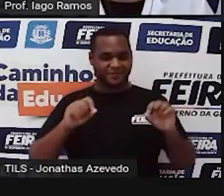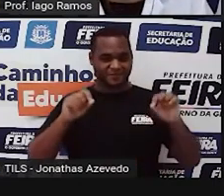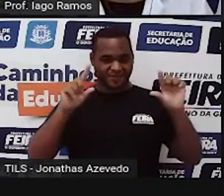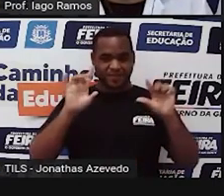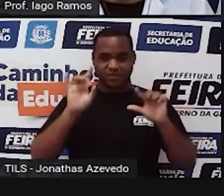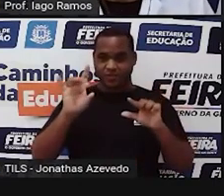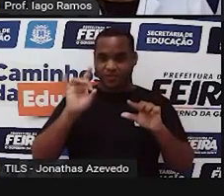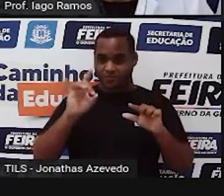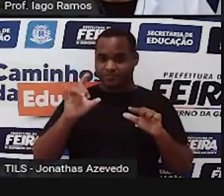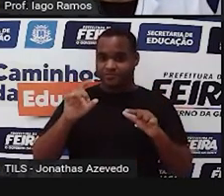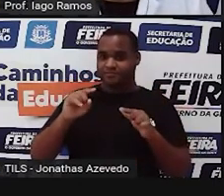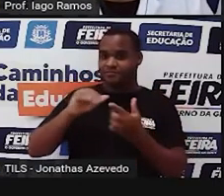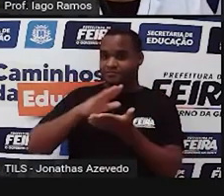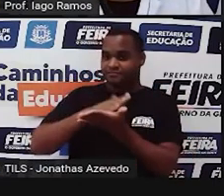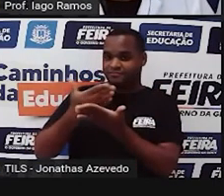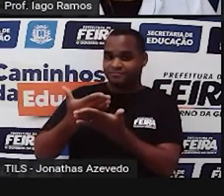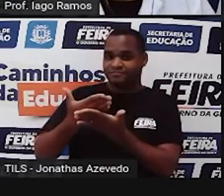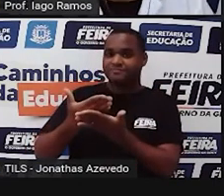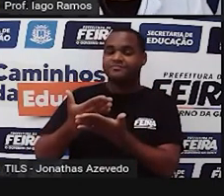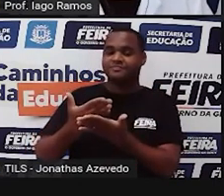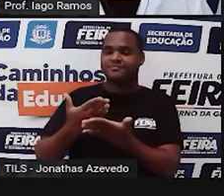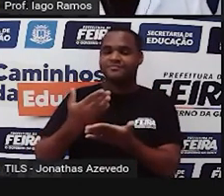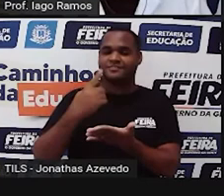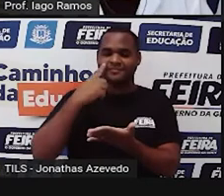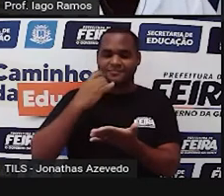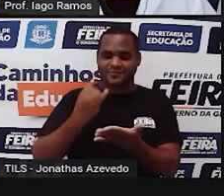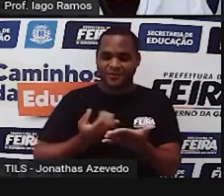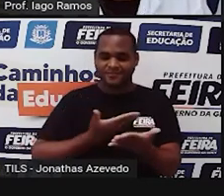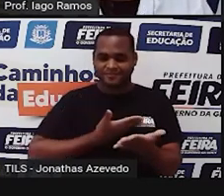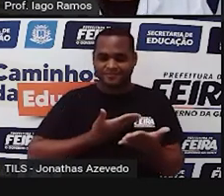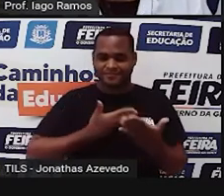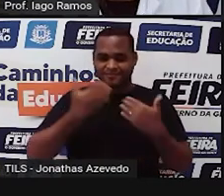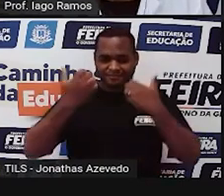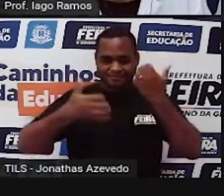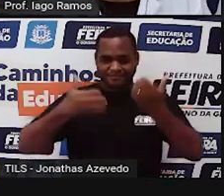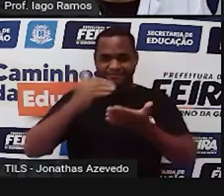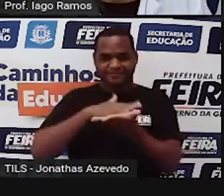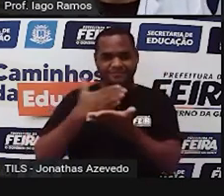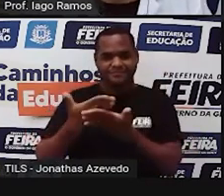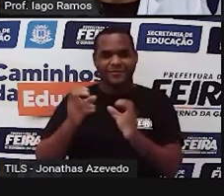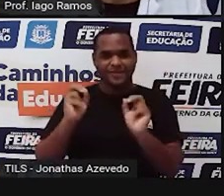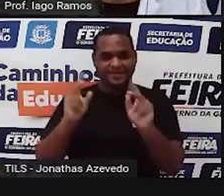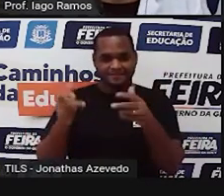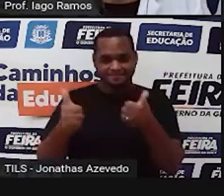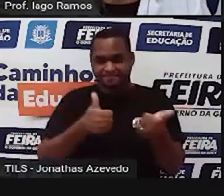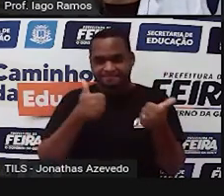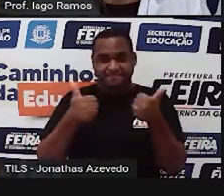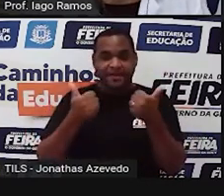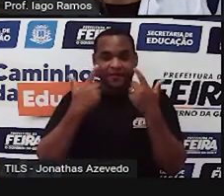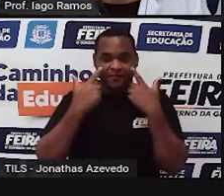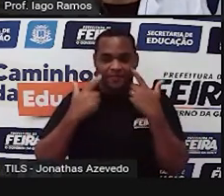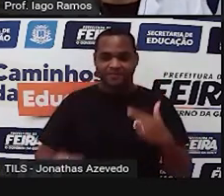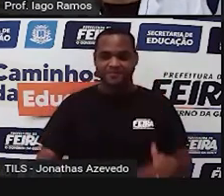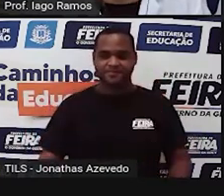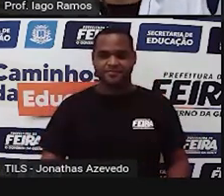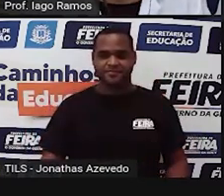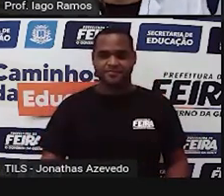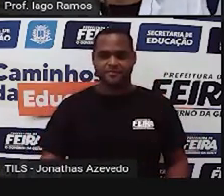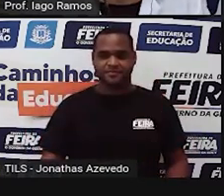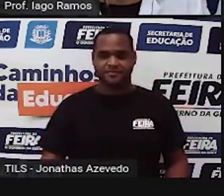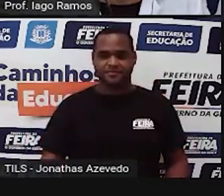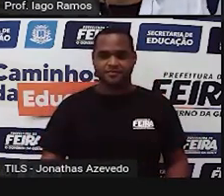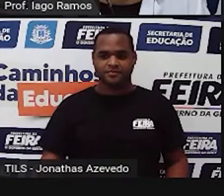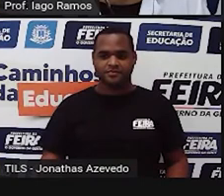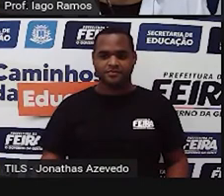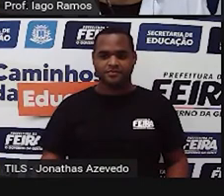só o video e a interpretação ali do nosso amigo Jônatas. Beleza? Então vamos lá? Vamos para o video.